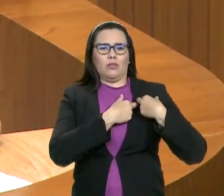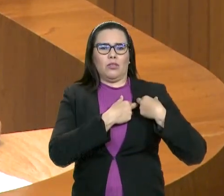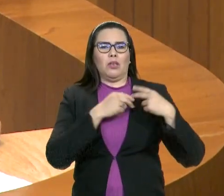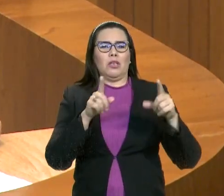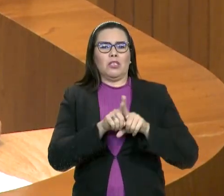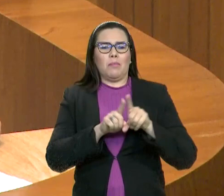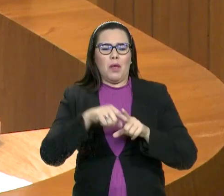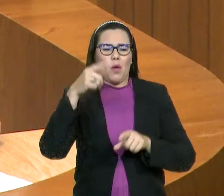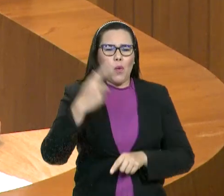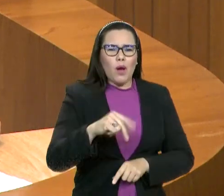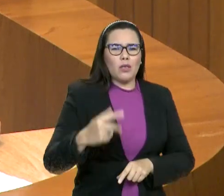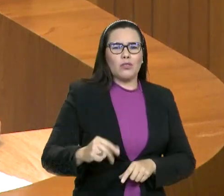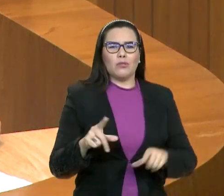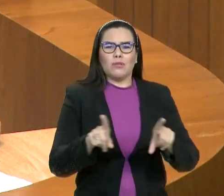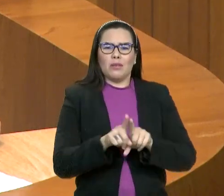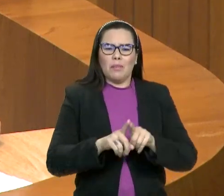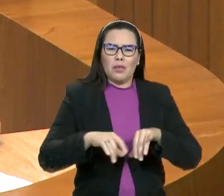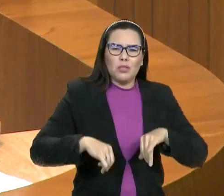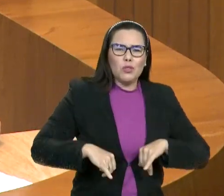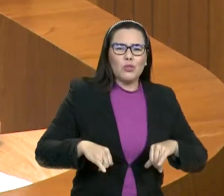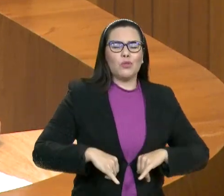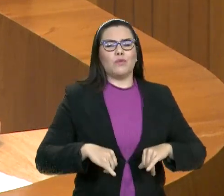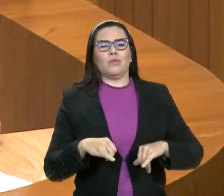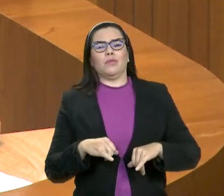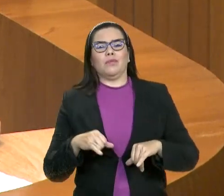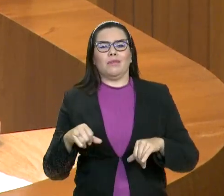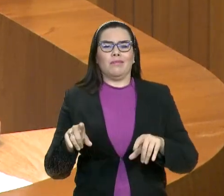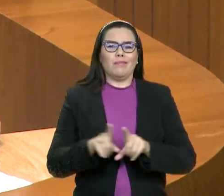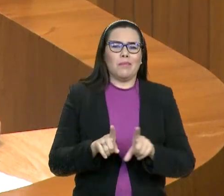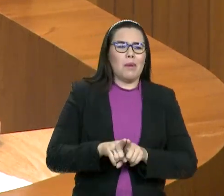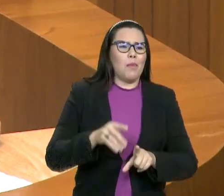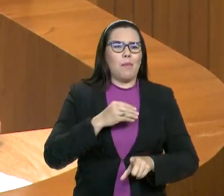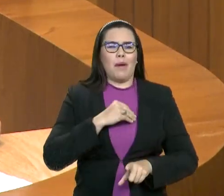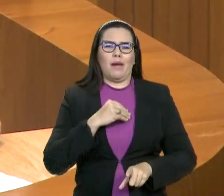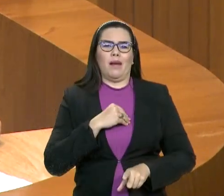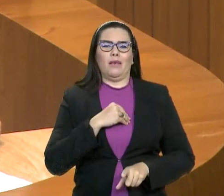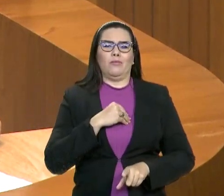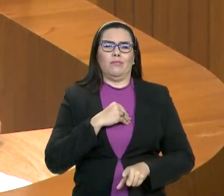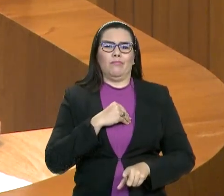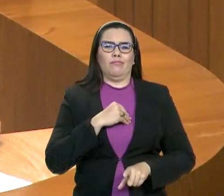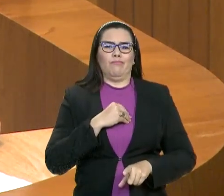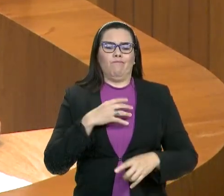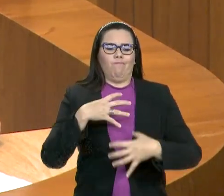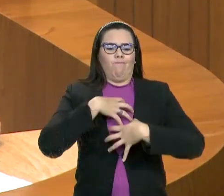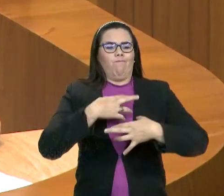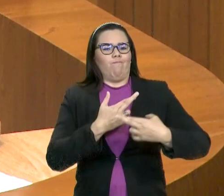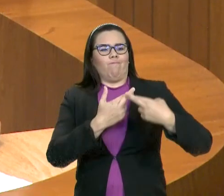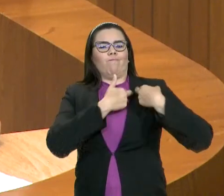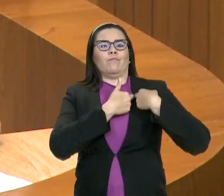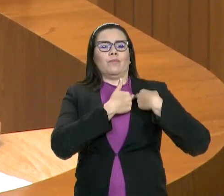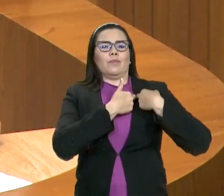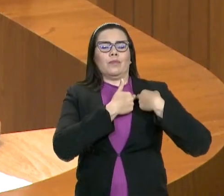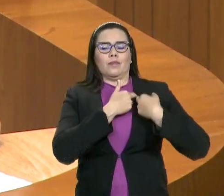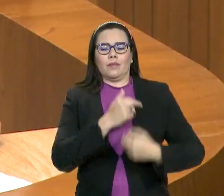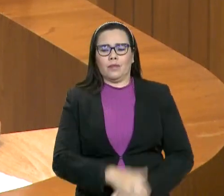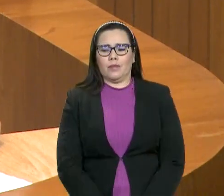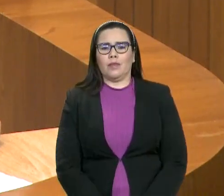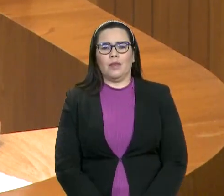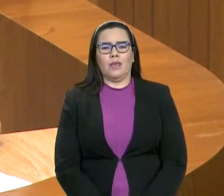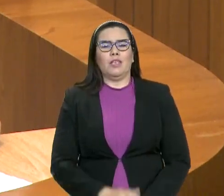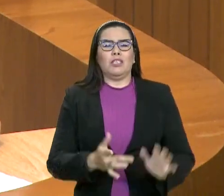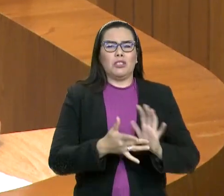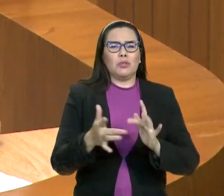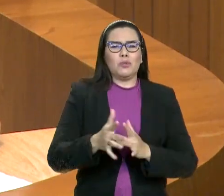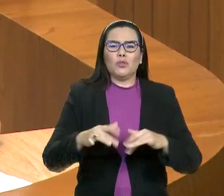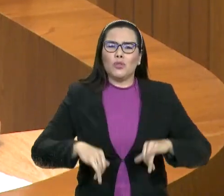ferimentos, pisaduras, fomos sarados. E acrescentam, ele foi ferido, morrido,